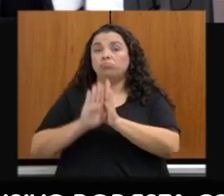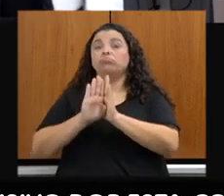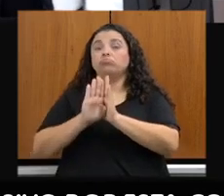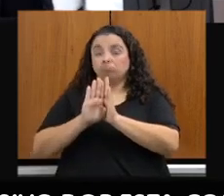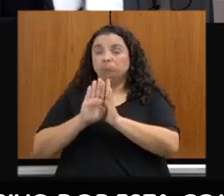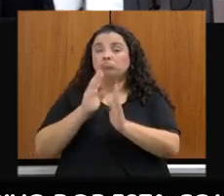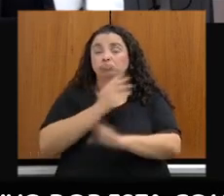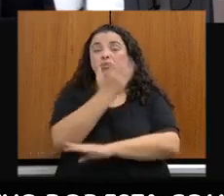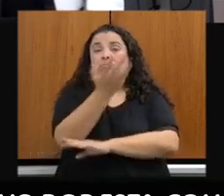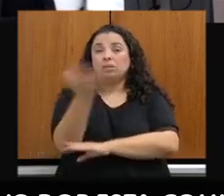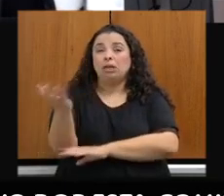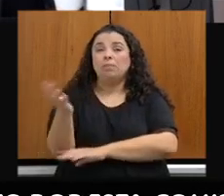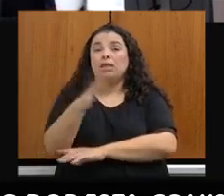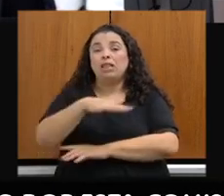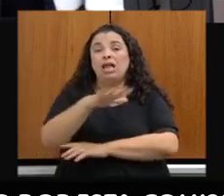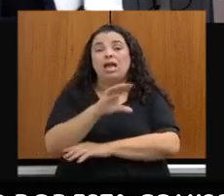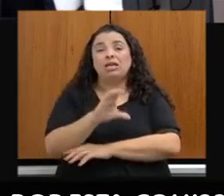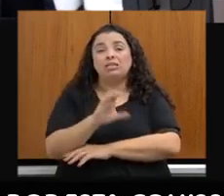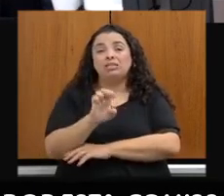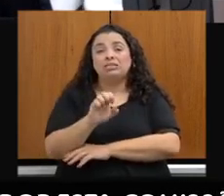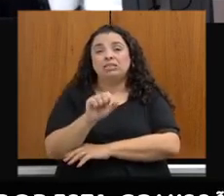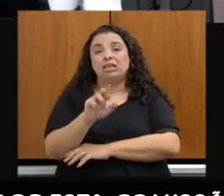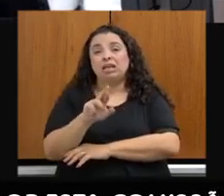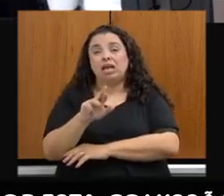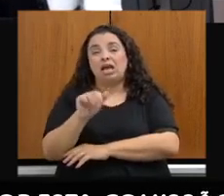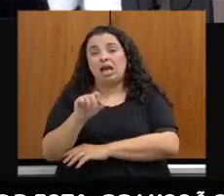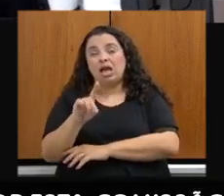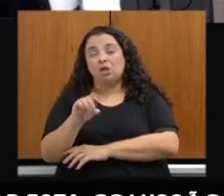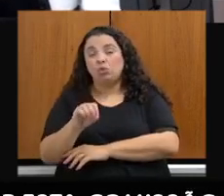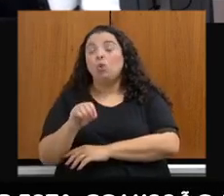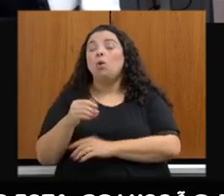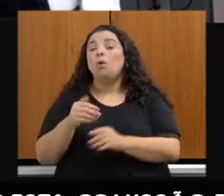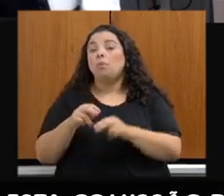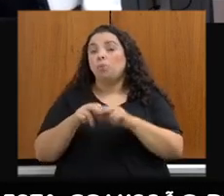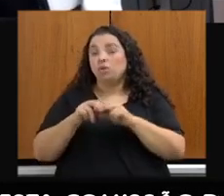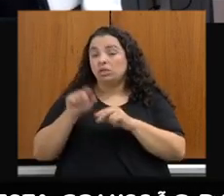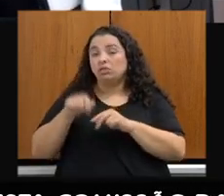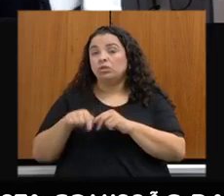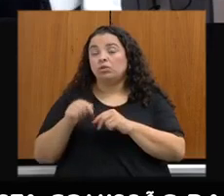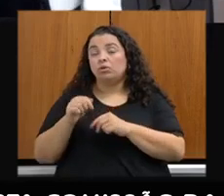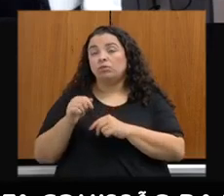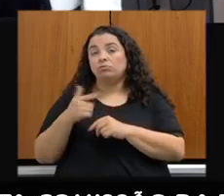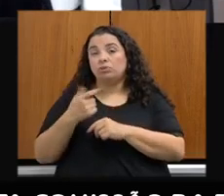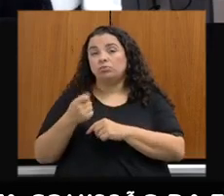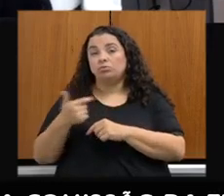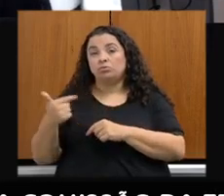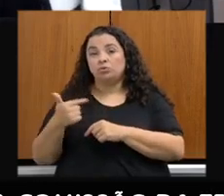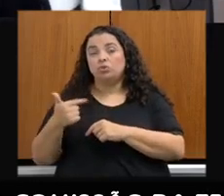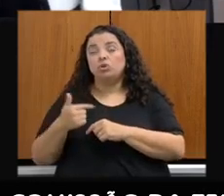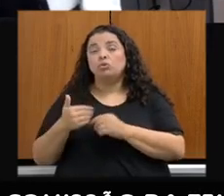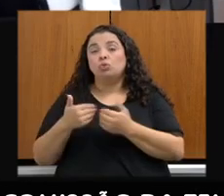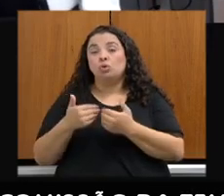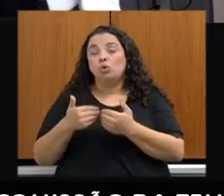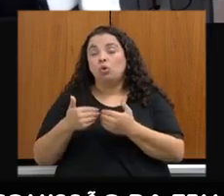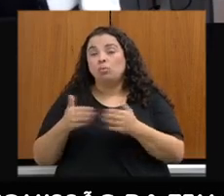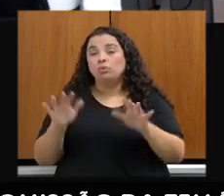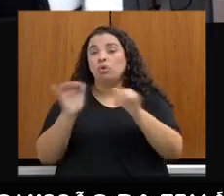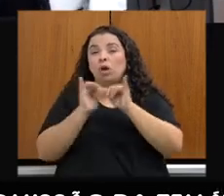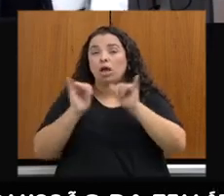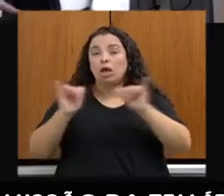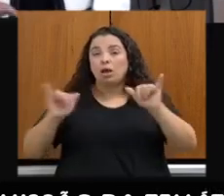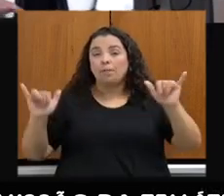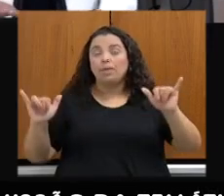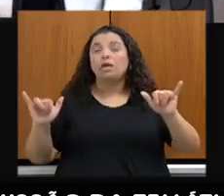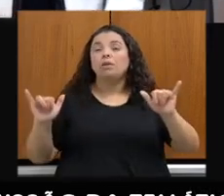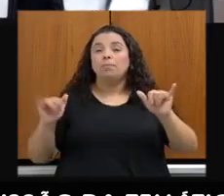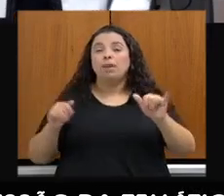desmatamento do Cerrado e, por isso, esse ano, nós começamos com uma grande campanha de fiscalização de combate ao desmatamento. Mas é